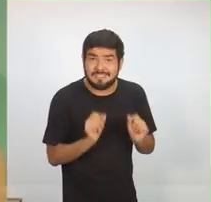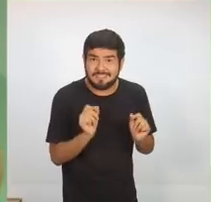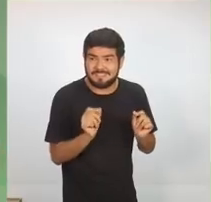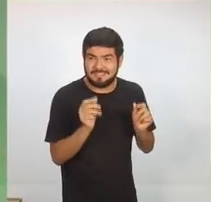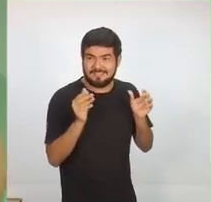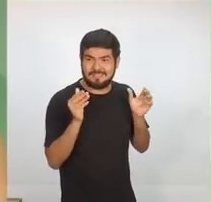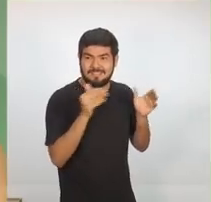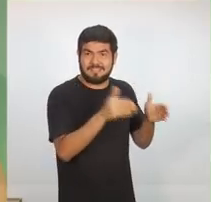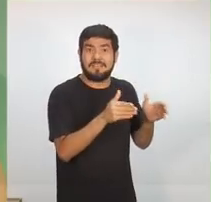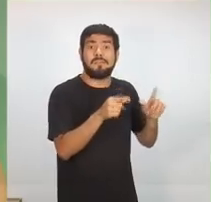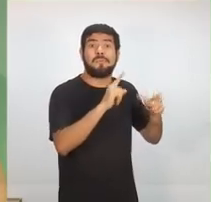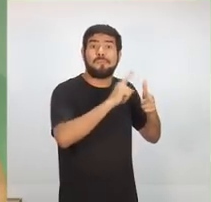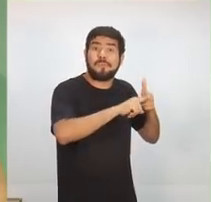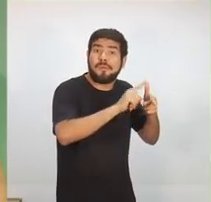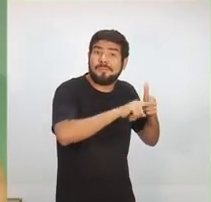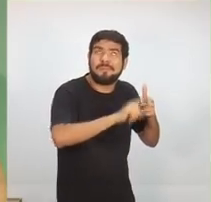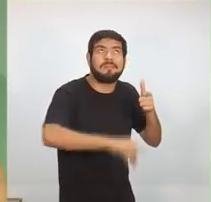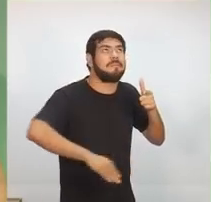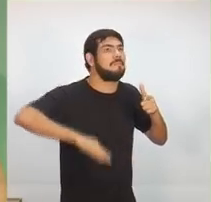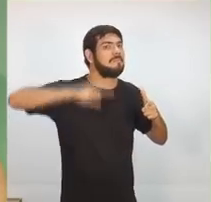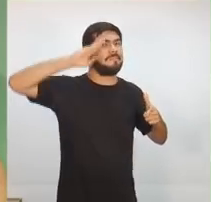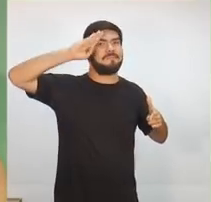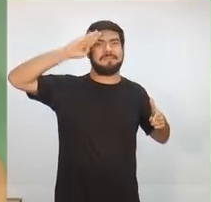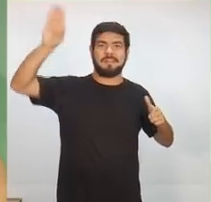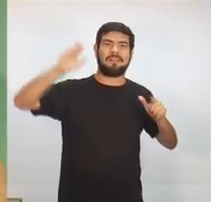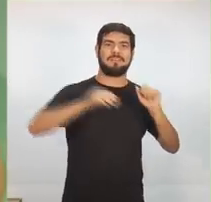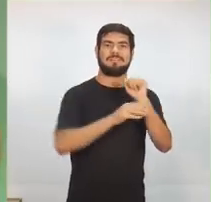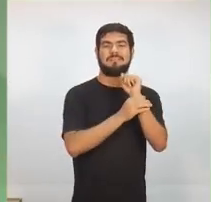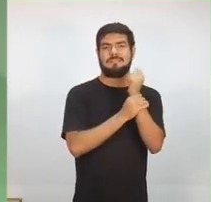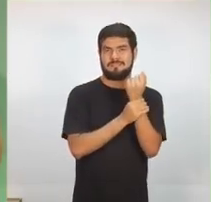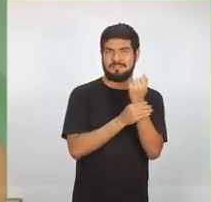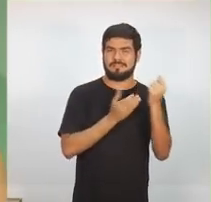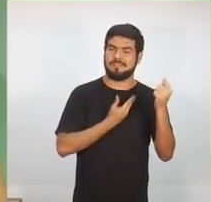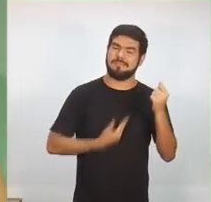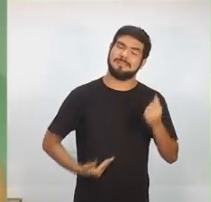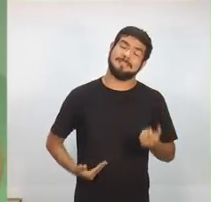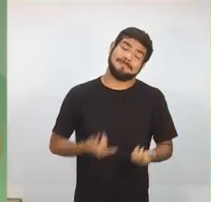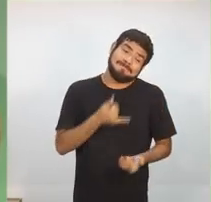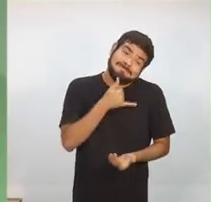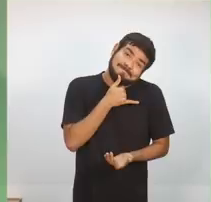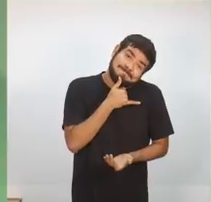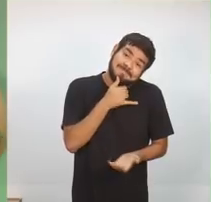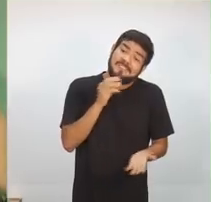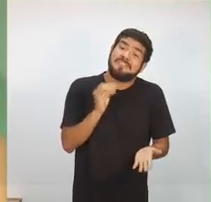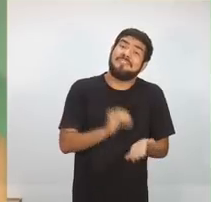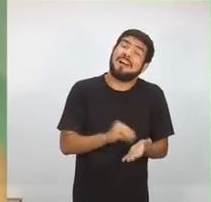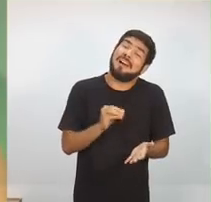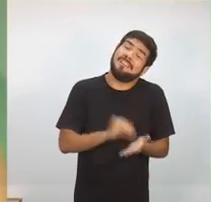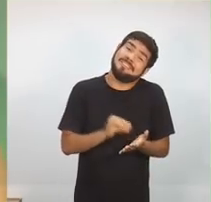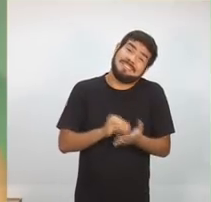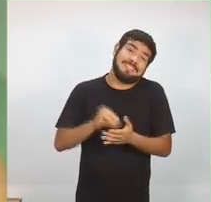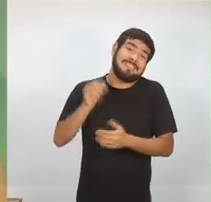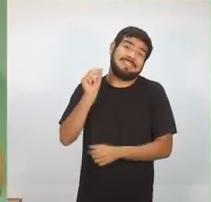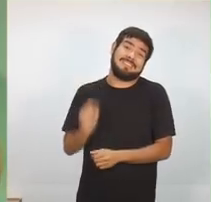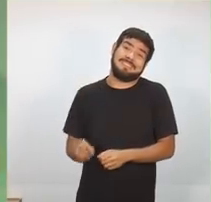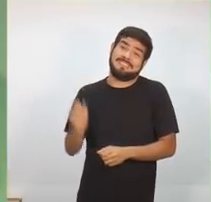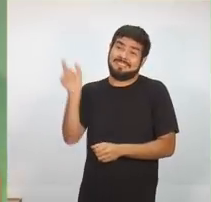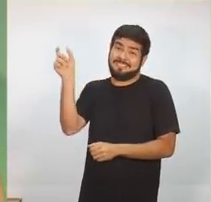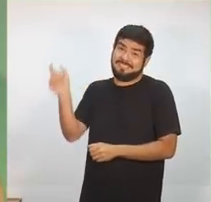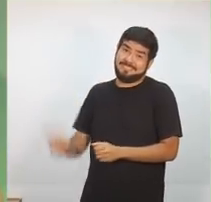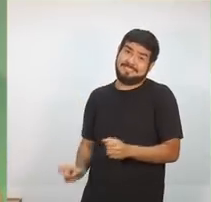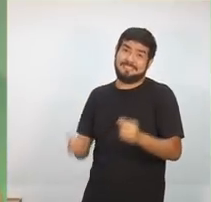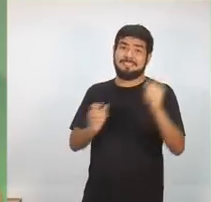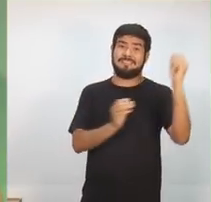especificamente esse problema da segurança pública. Lamentar a ausência daquele que foi eleito ano passado para